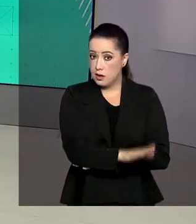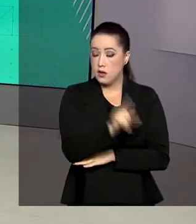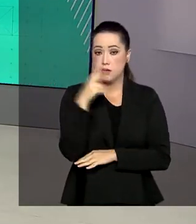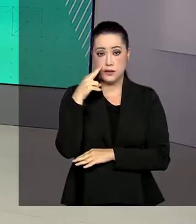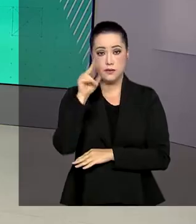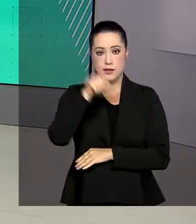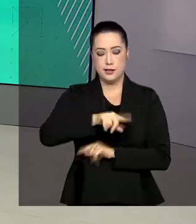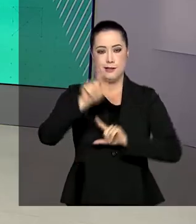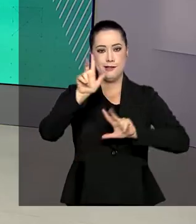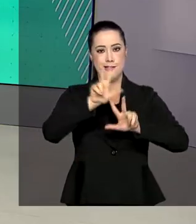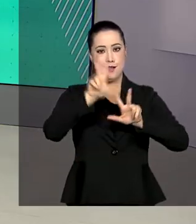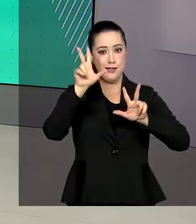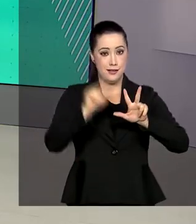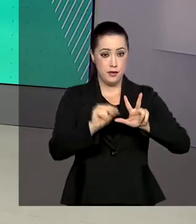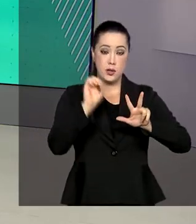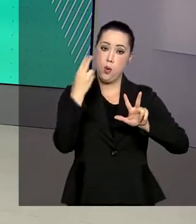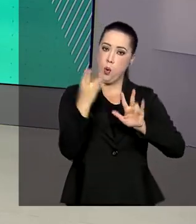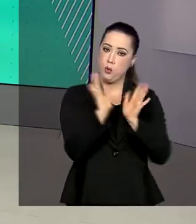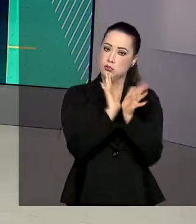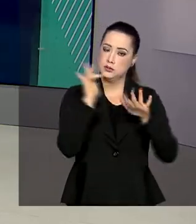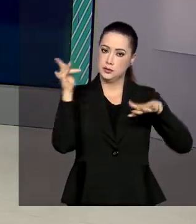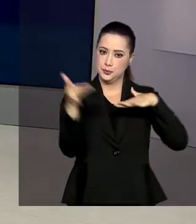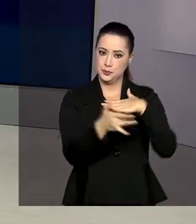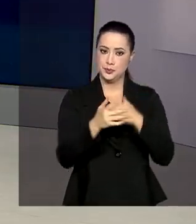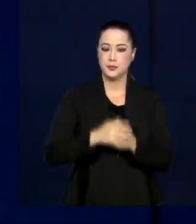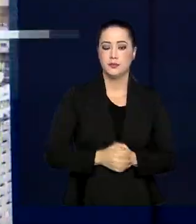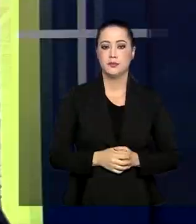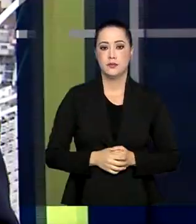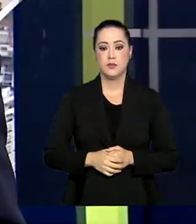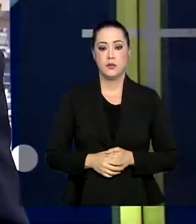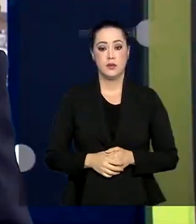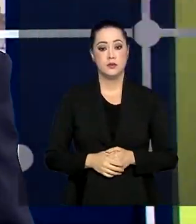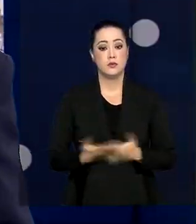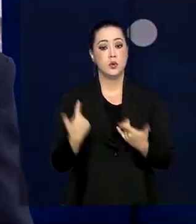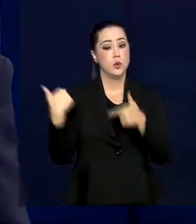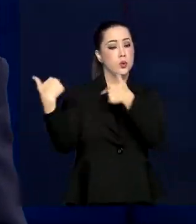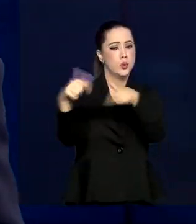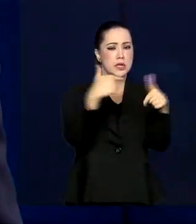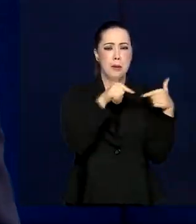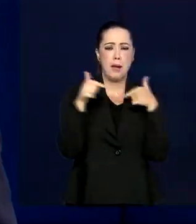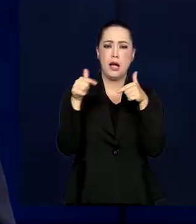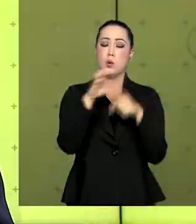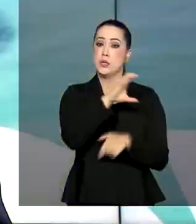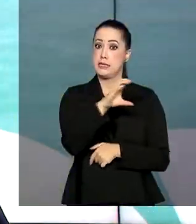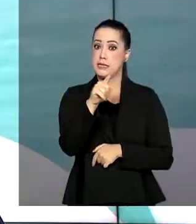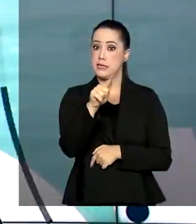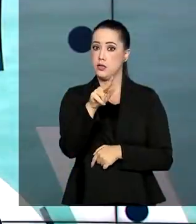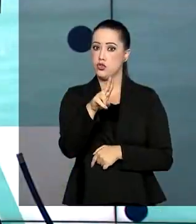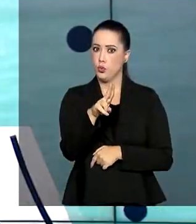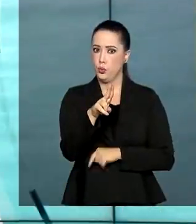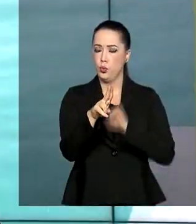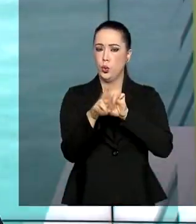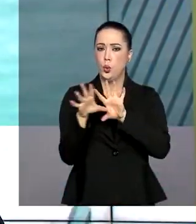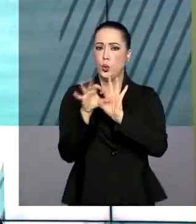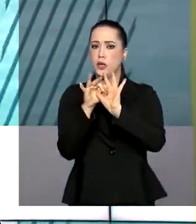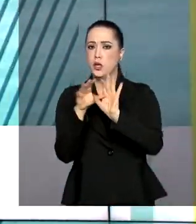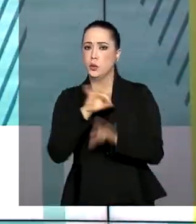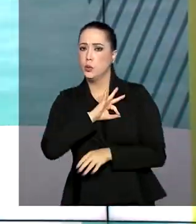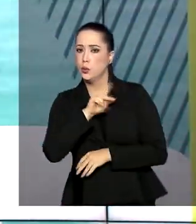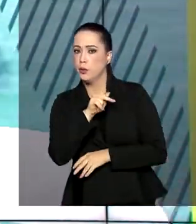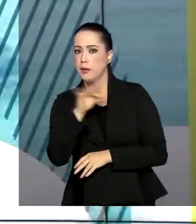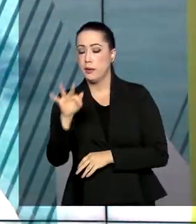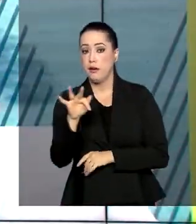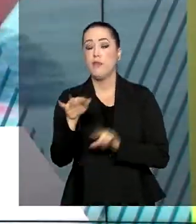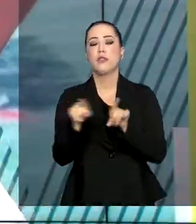com a gente aqui na TV Brasil ou em nossas redes sociais. Uma operação da Controladoria Geral da União, em parceria com a Polícia